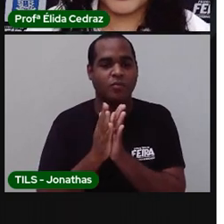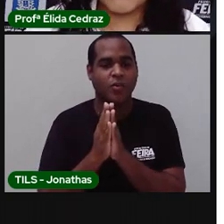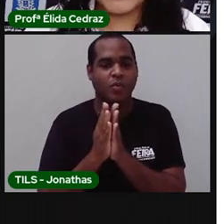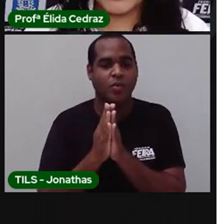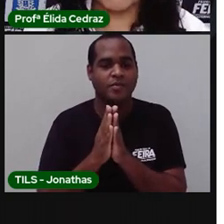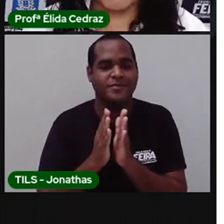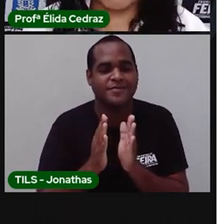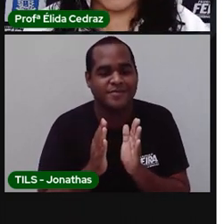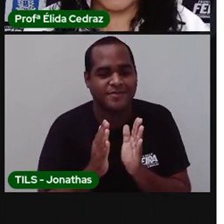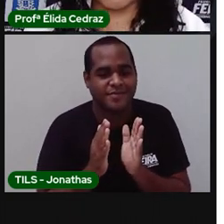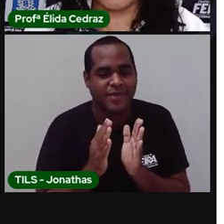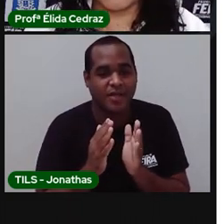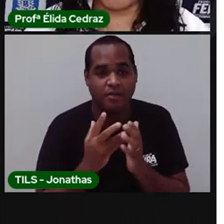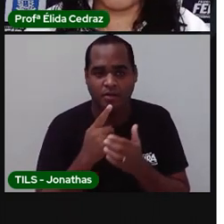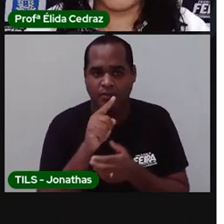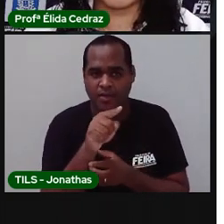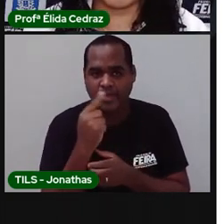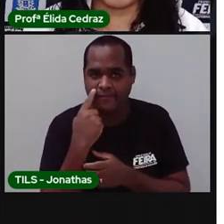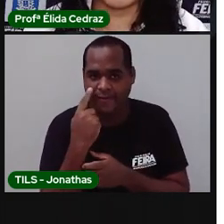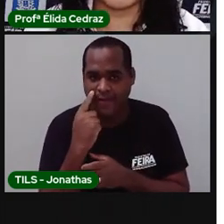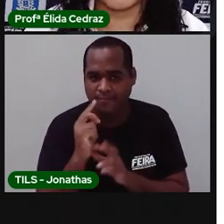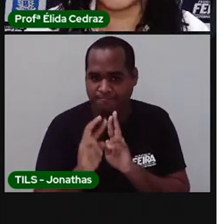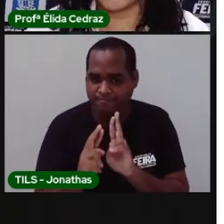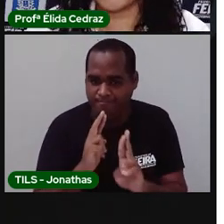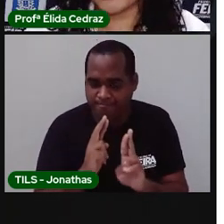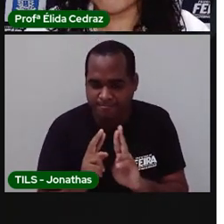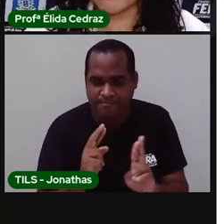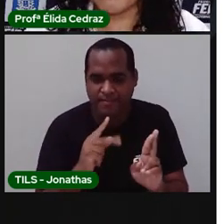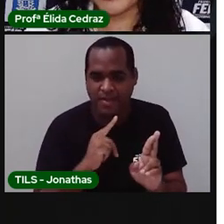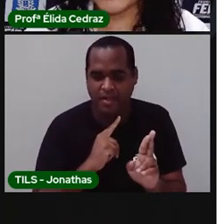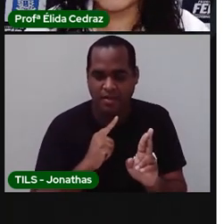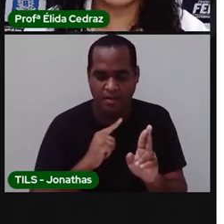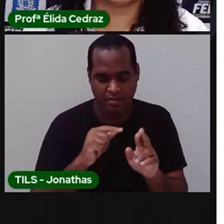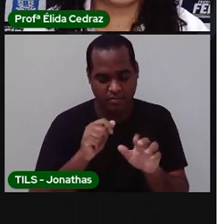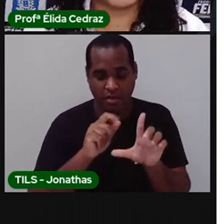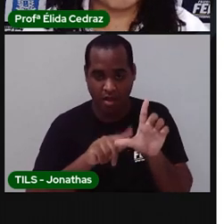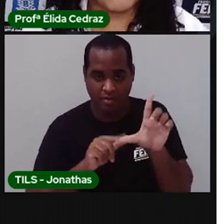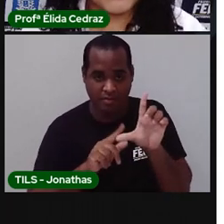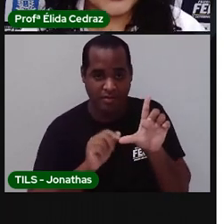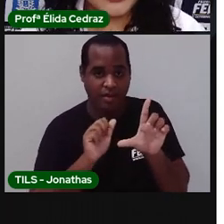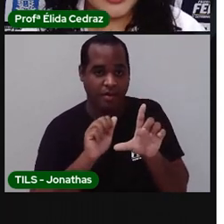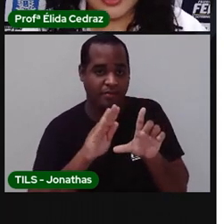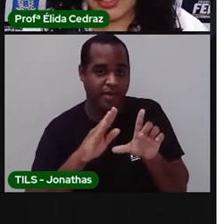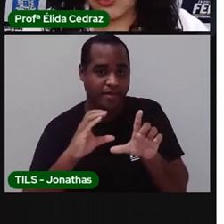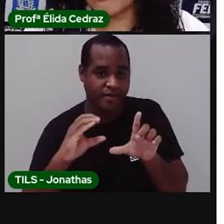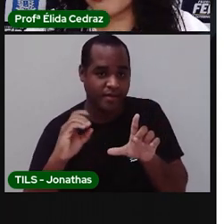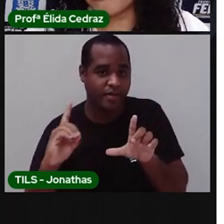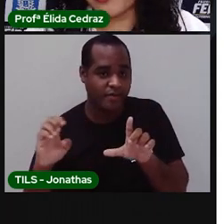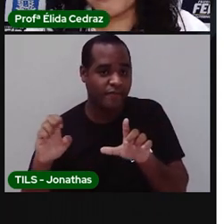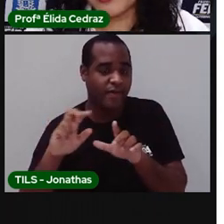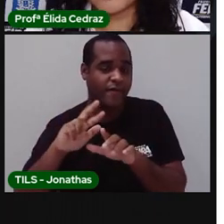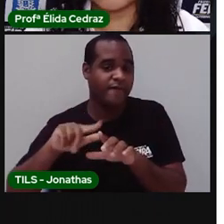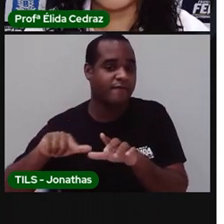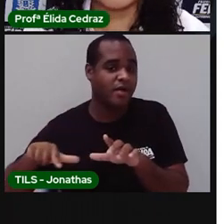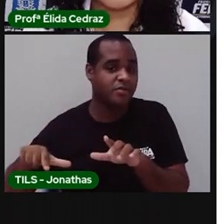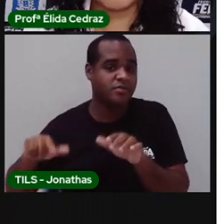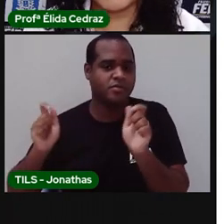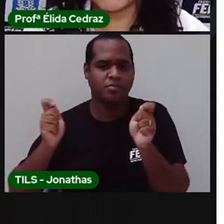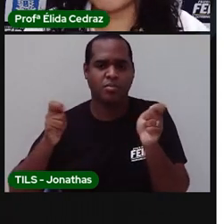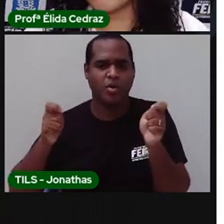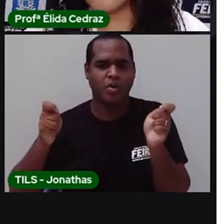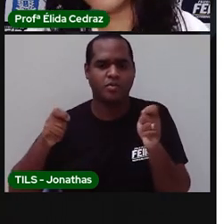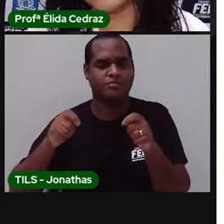Quando você estiver fazendo tarefinhas que precisar de ordem alfabética, você pode usar um alfabeto.